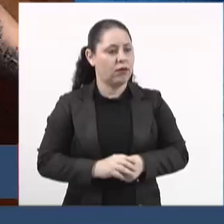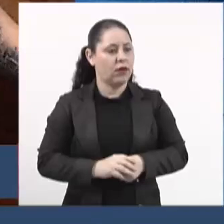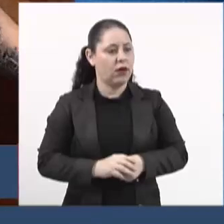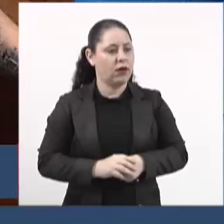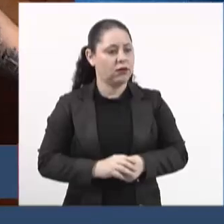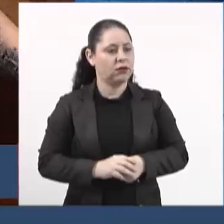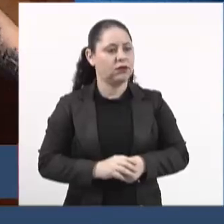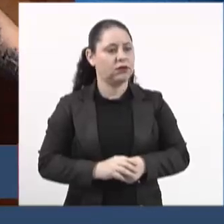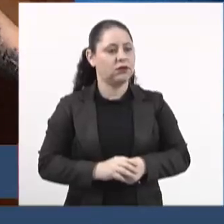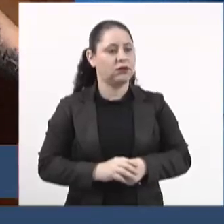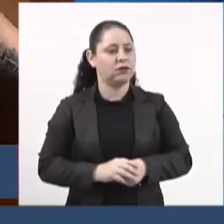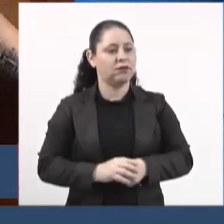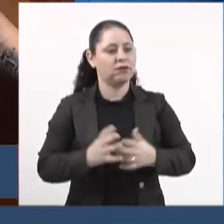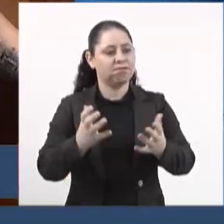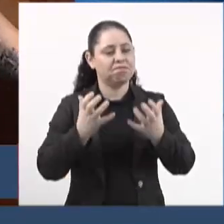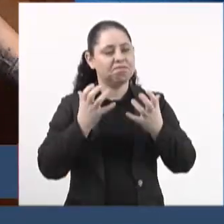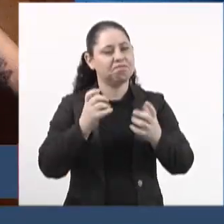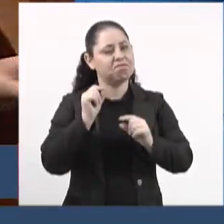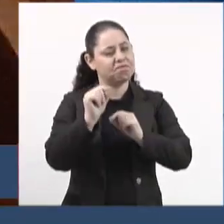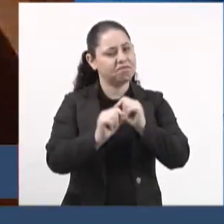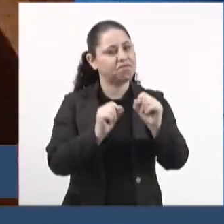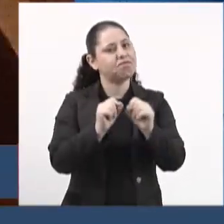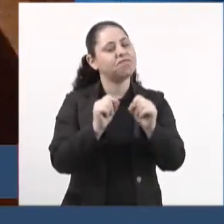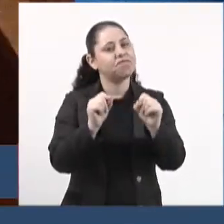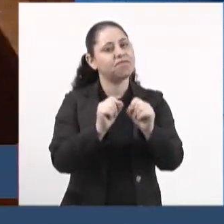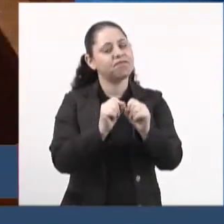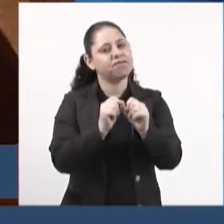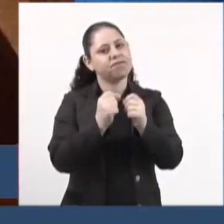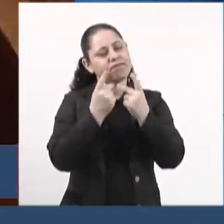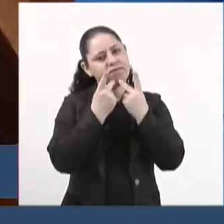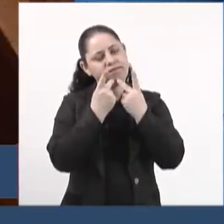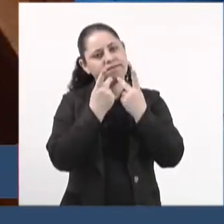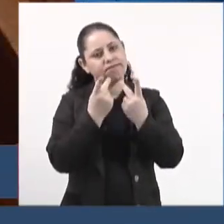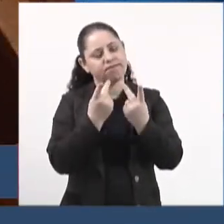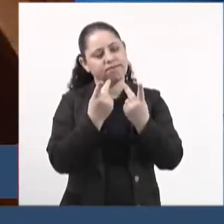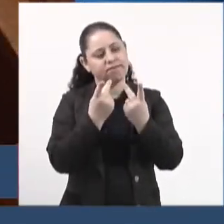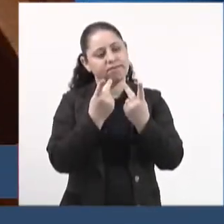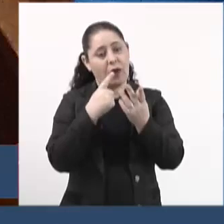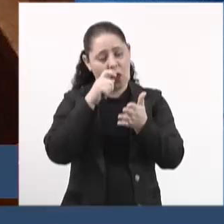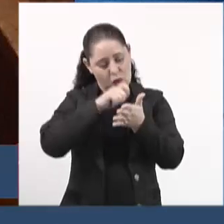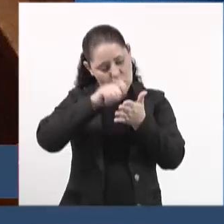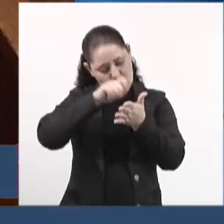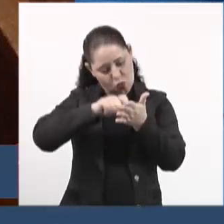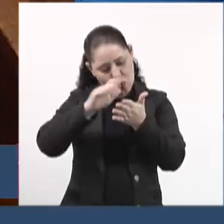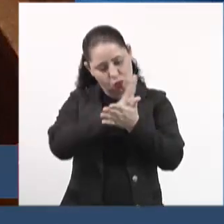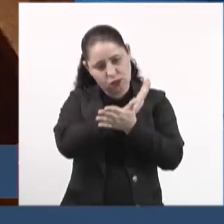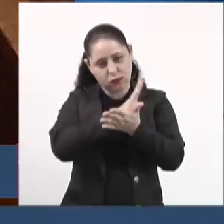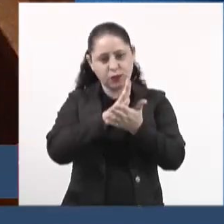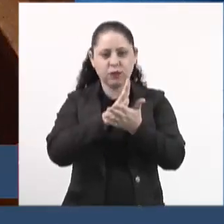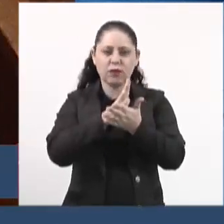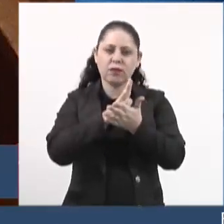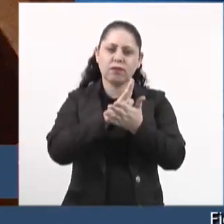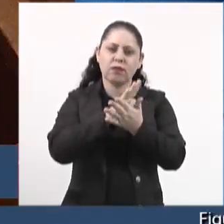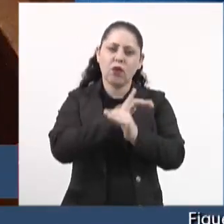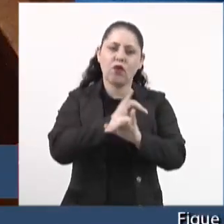Eu gostaria de fazer essa fala, eu anotei alguns pontos aqui,